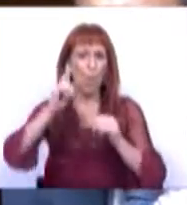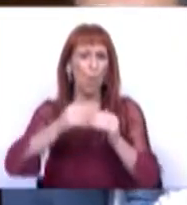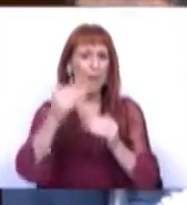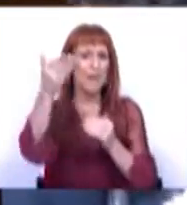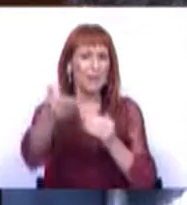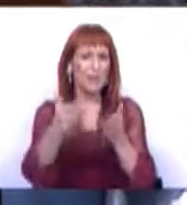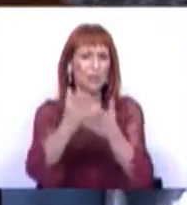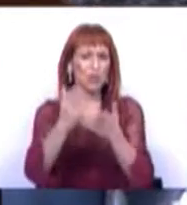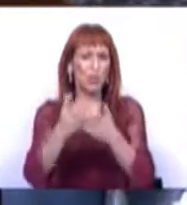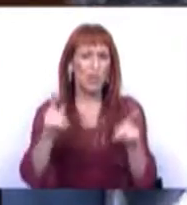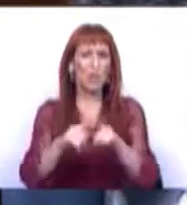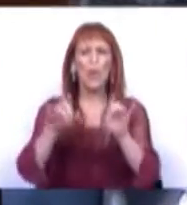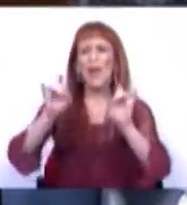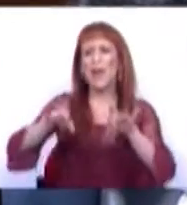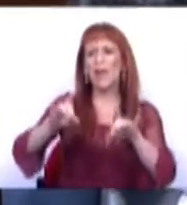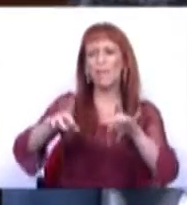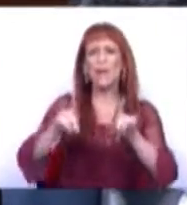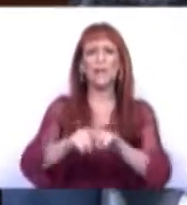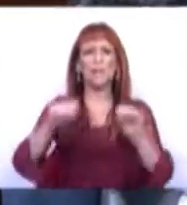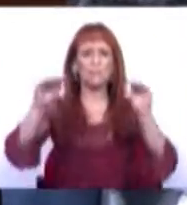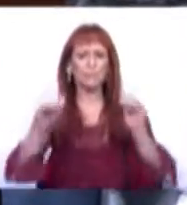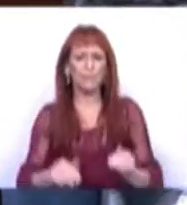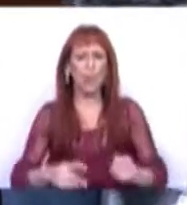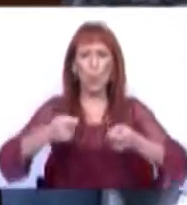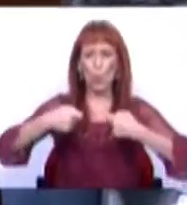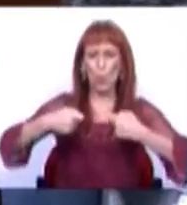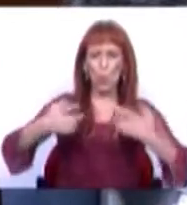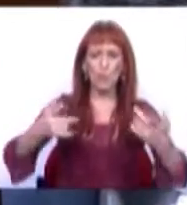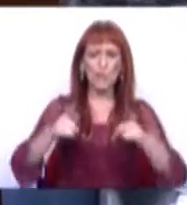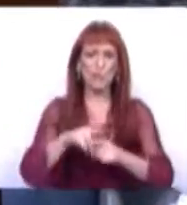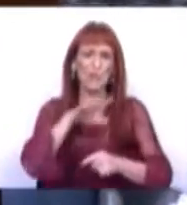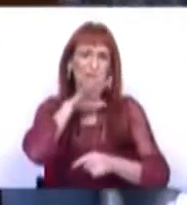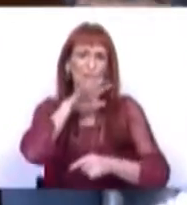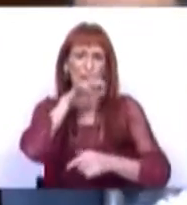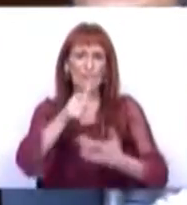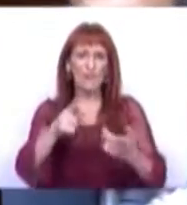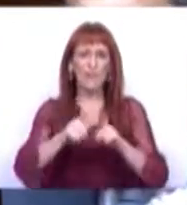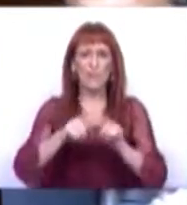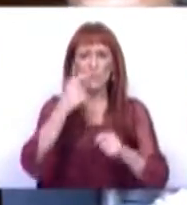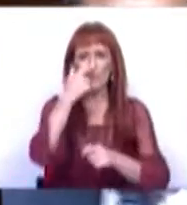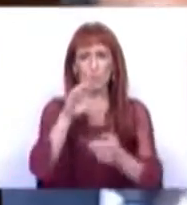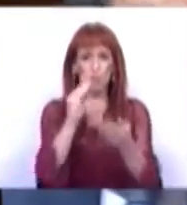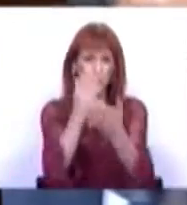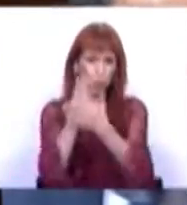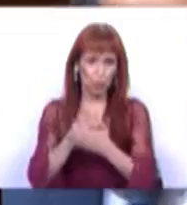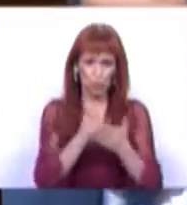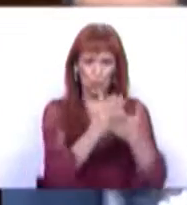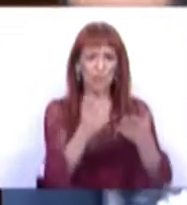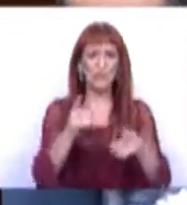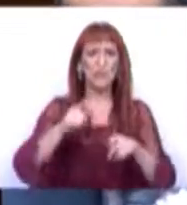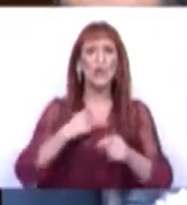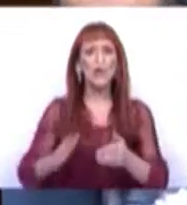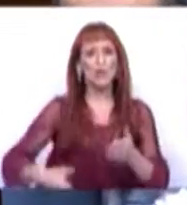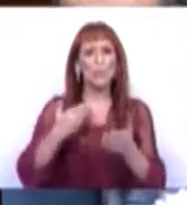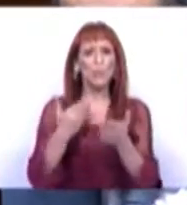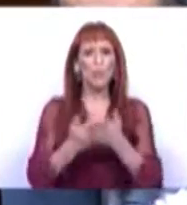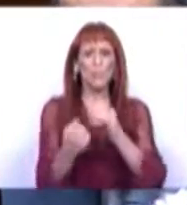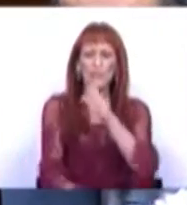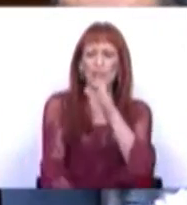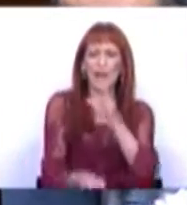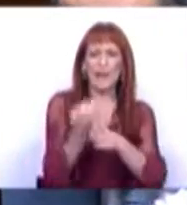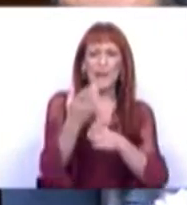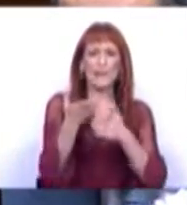e assim evitar e amortecer custos para as famílias e para os estudantes. E propomos a